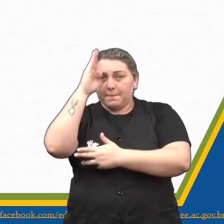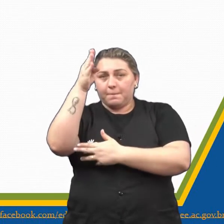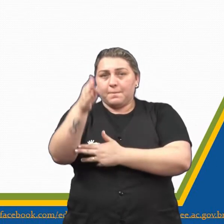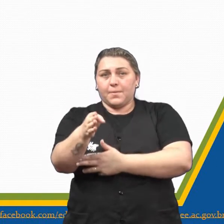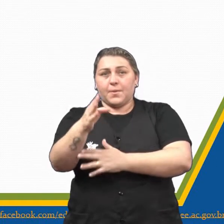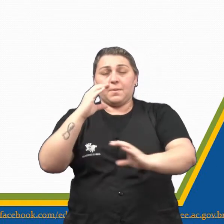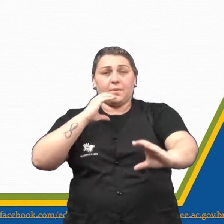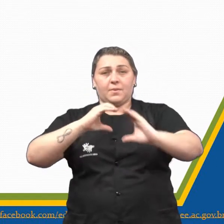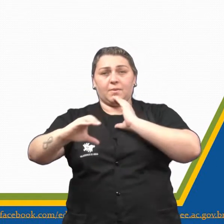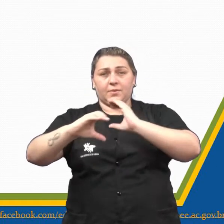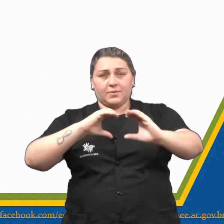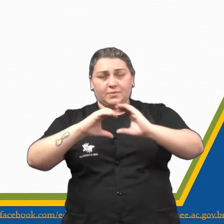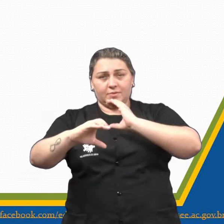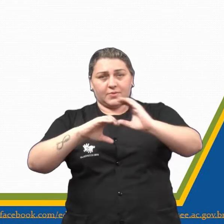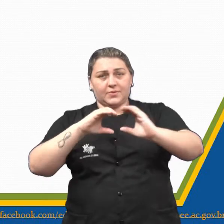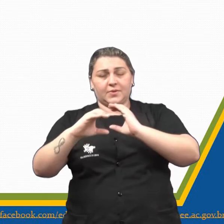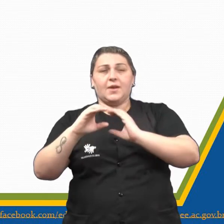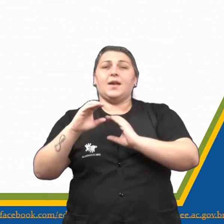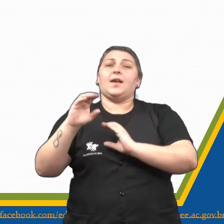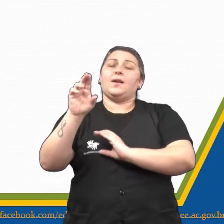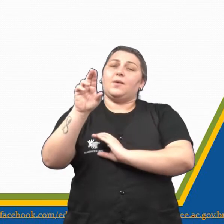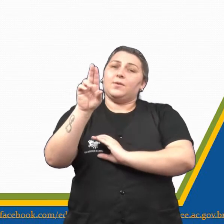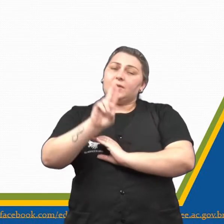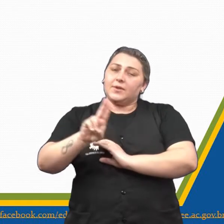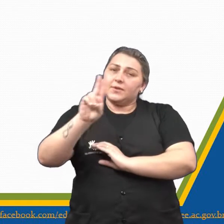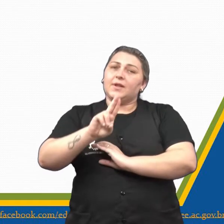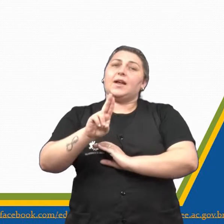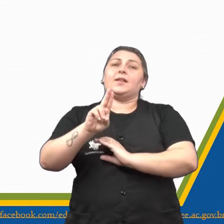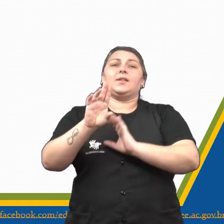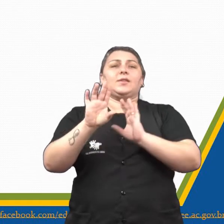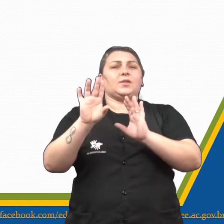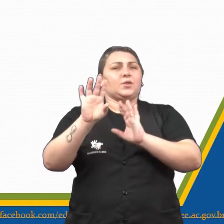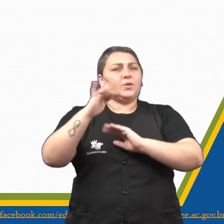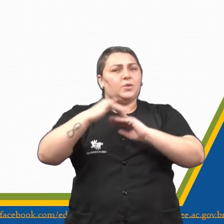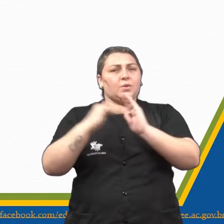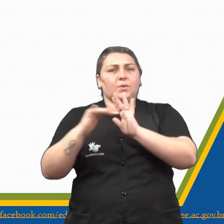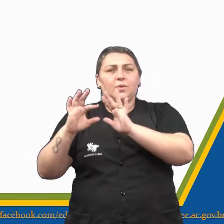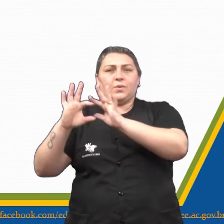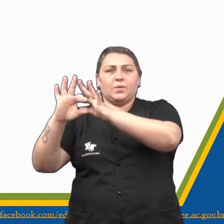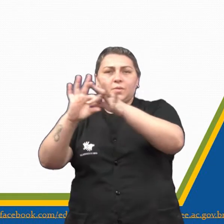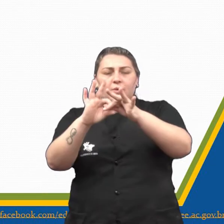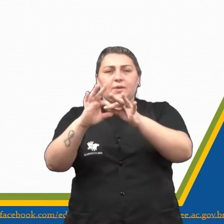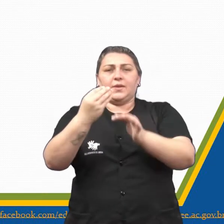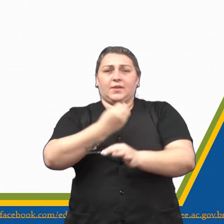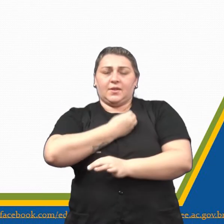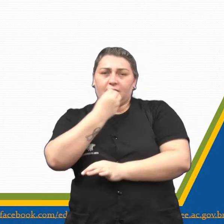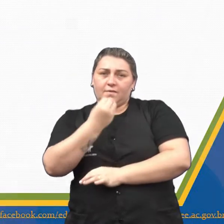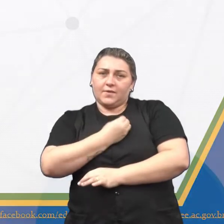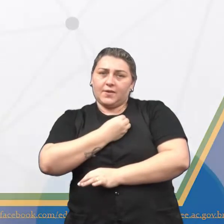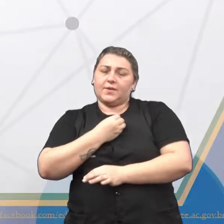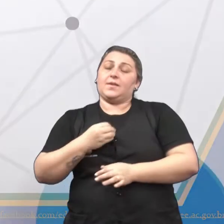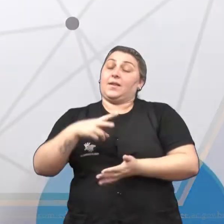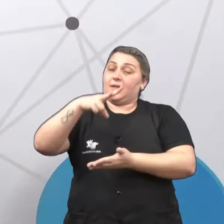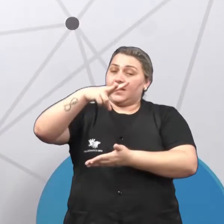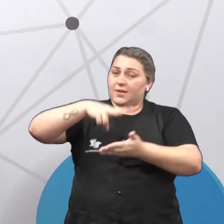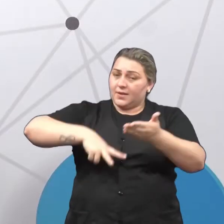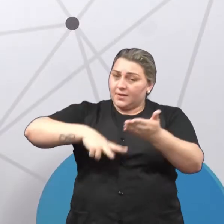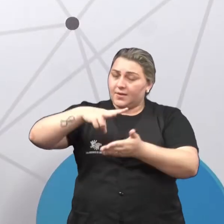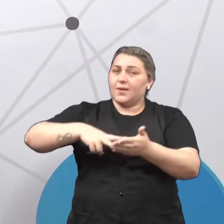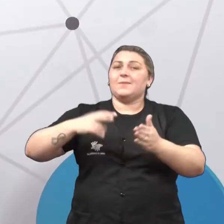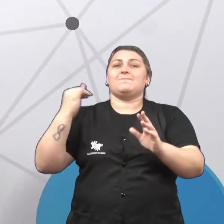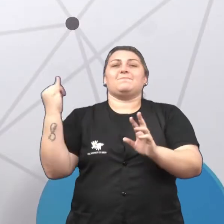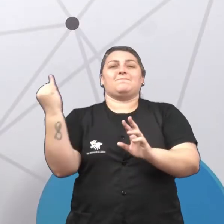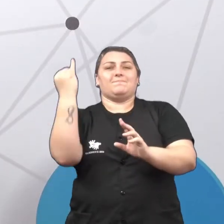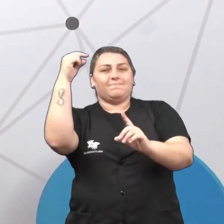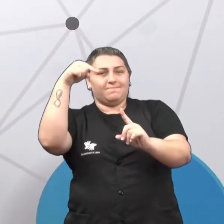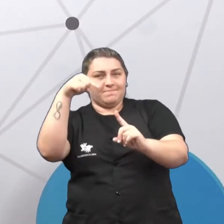comunicação e que certamente será útil em diversos contextos da vida, certo? Então, a leitura tem uma importância fundamental